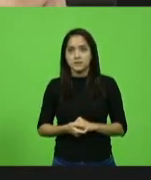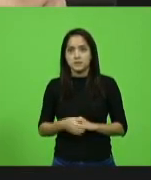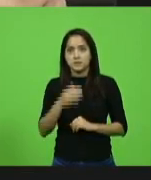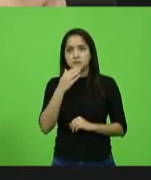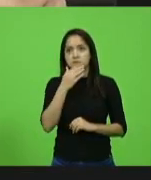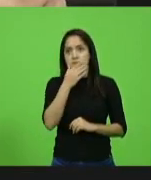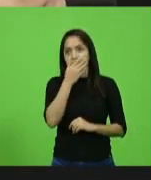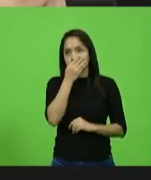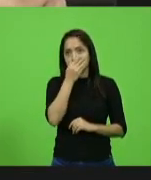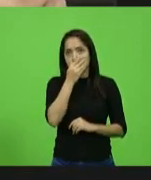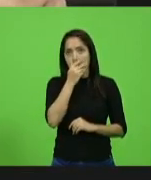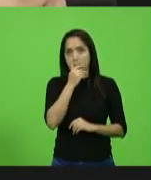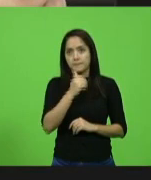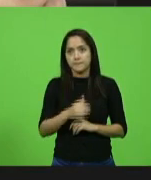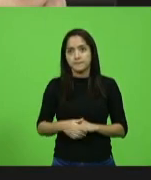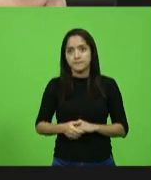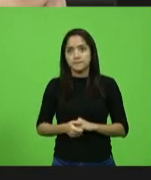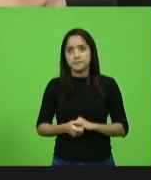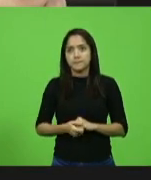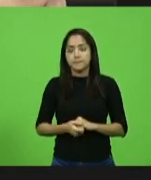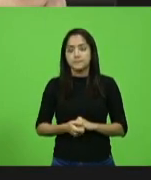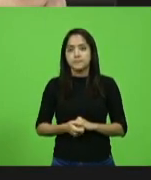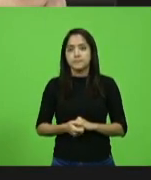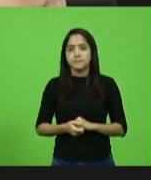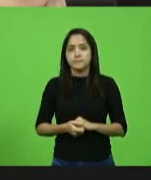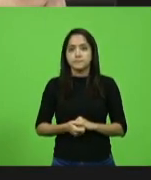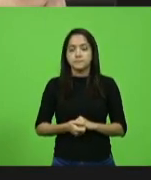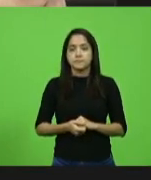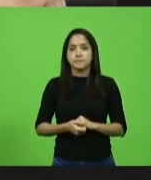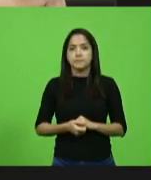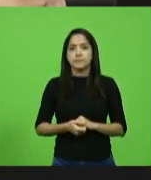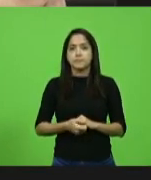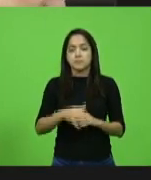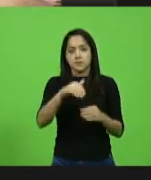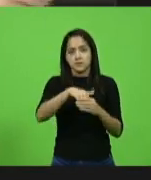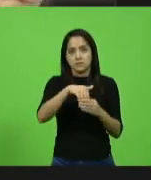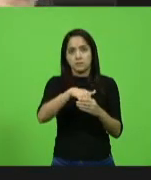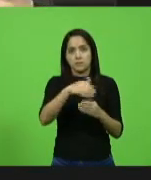Como vota o líder, deputado Sargento Lima?